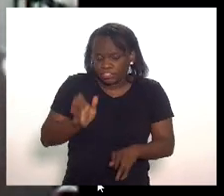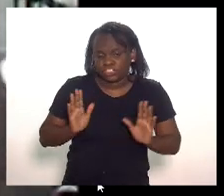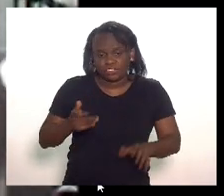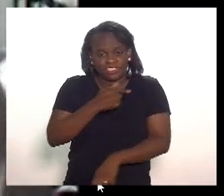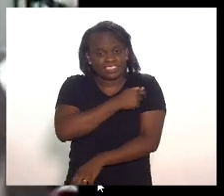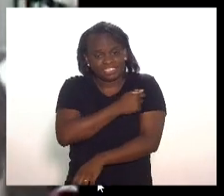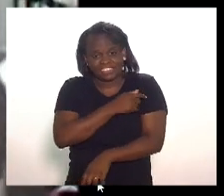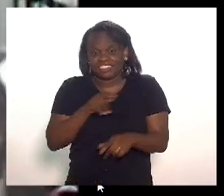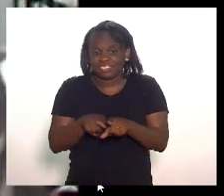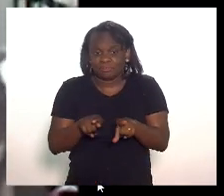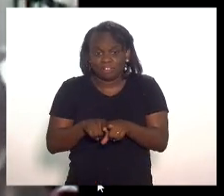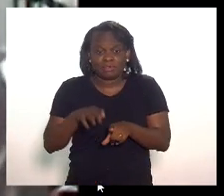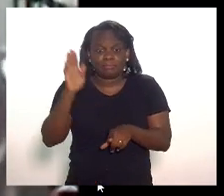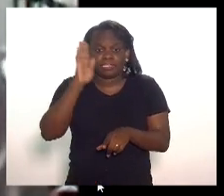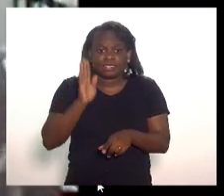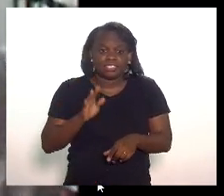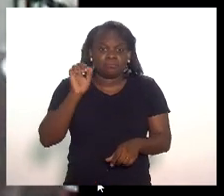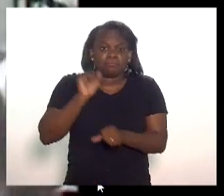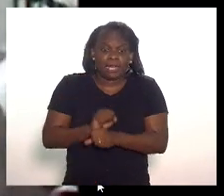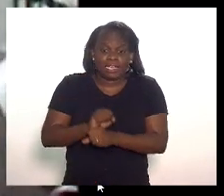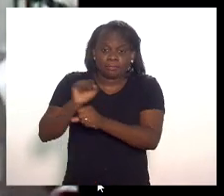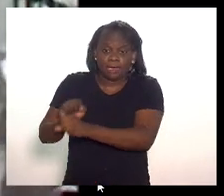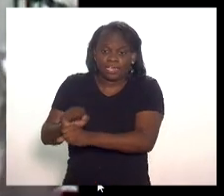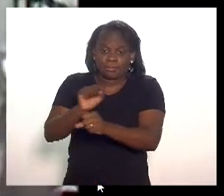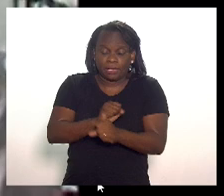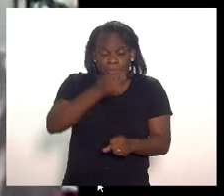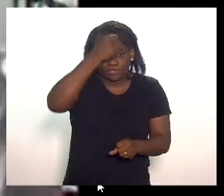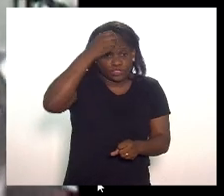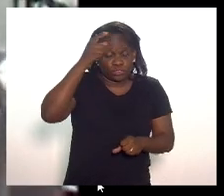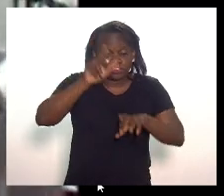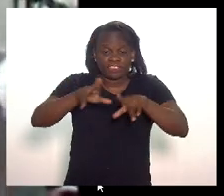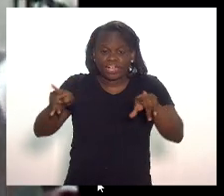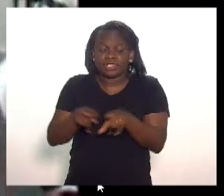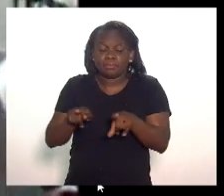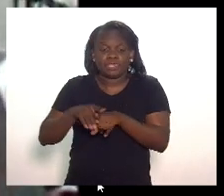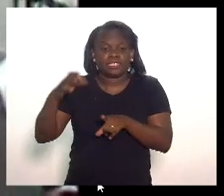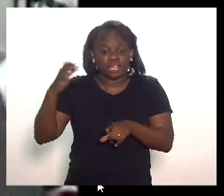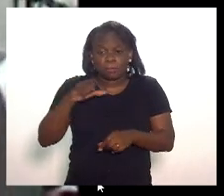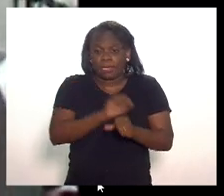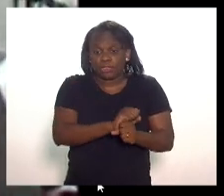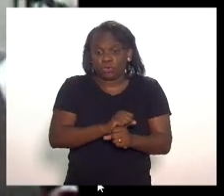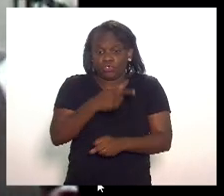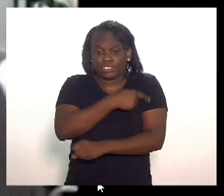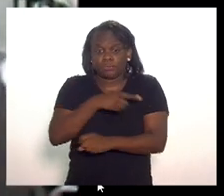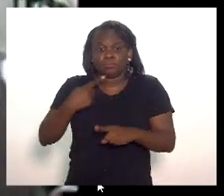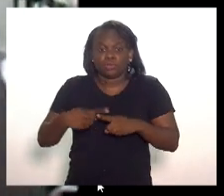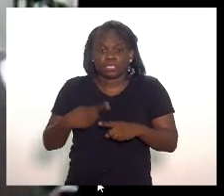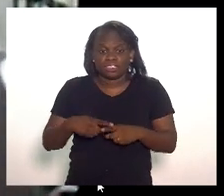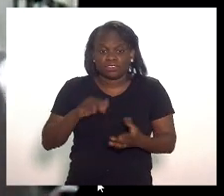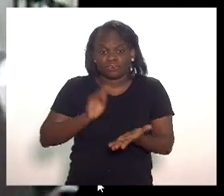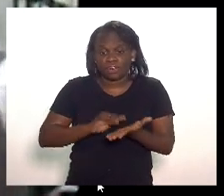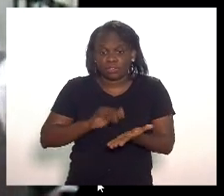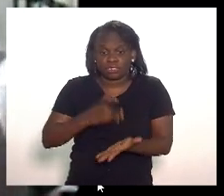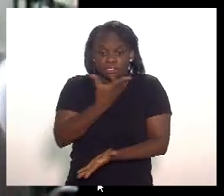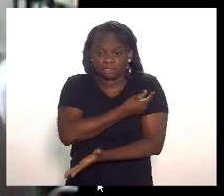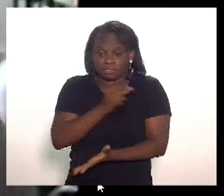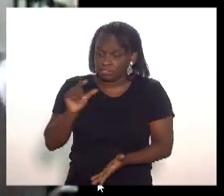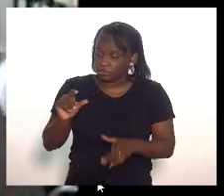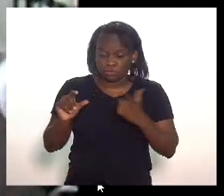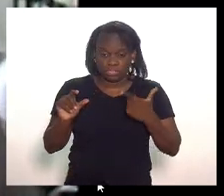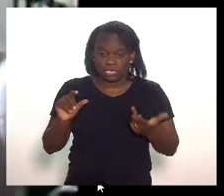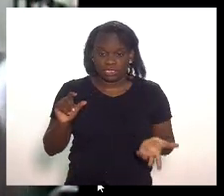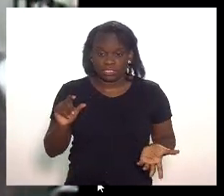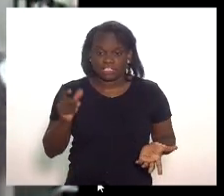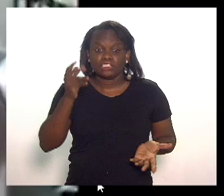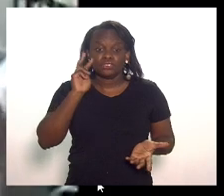e a vacinação está tendo que ser paralisada em diversos municípios inclusive no município de Niterói por falta de doses eu tenho visto